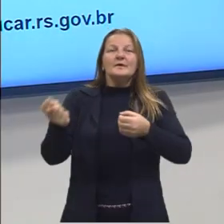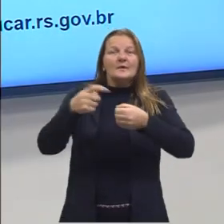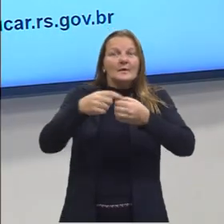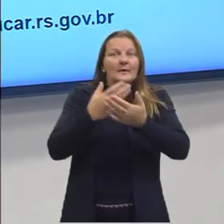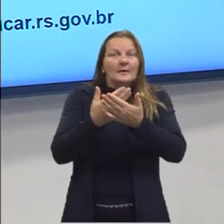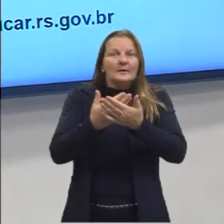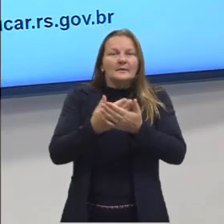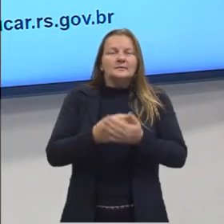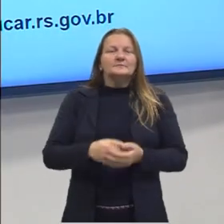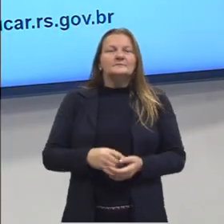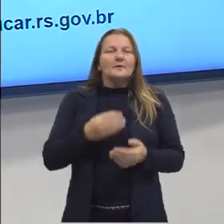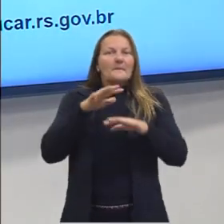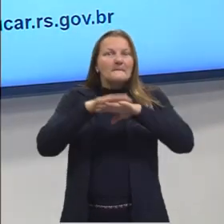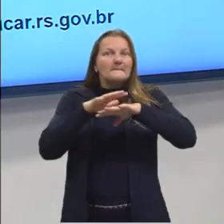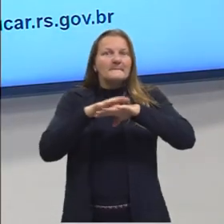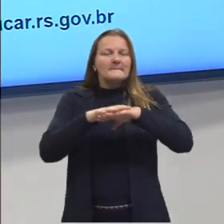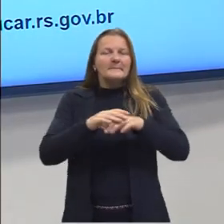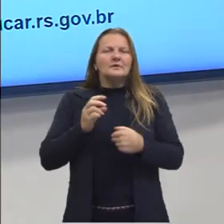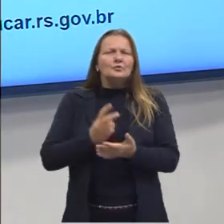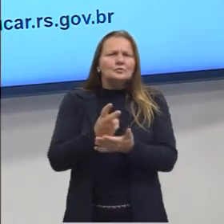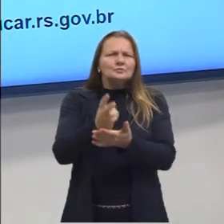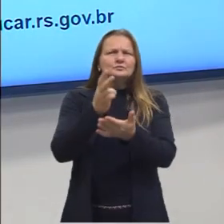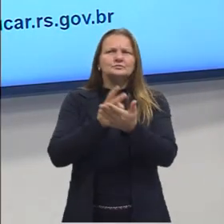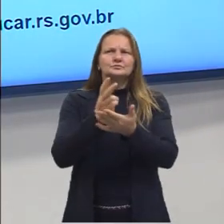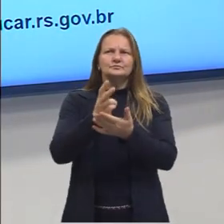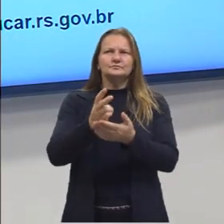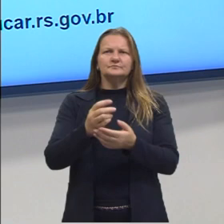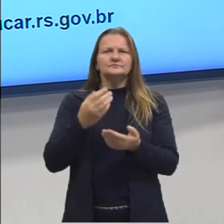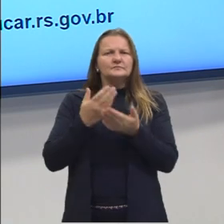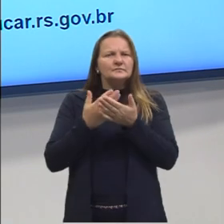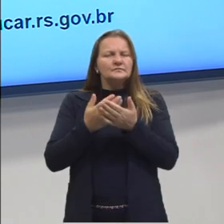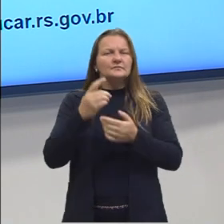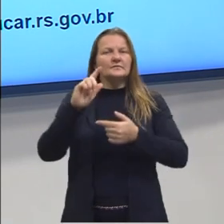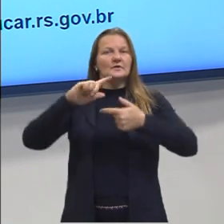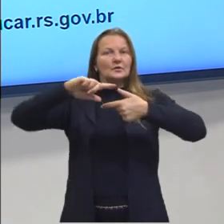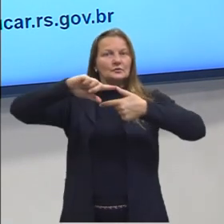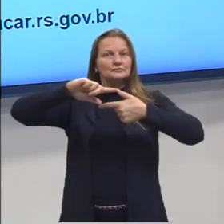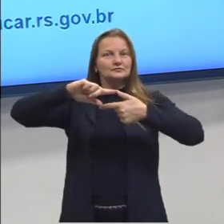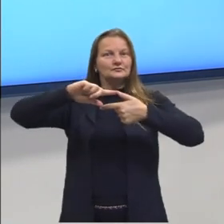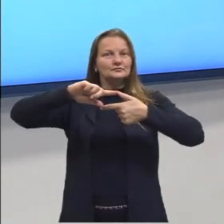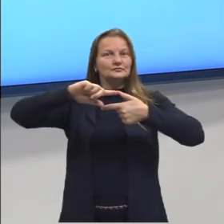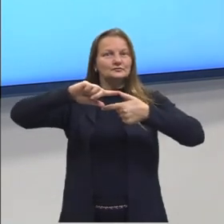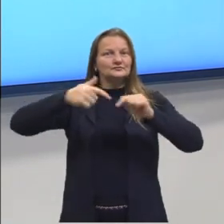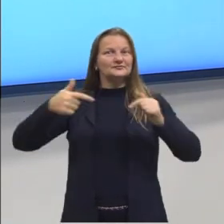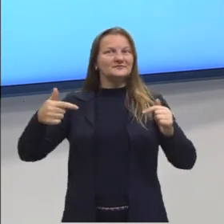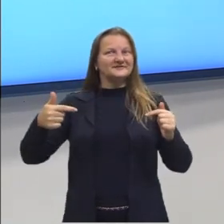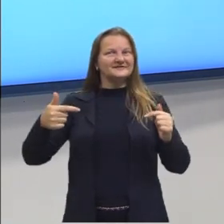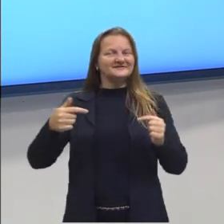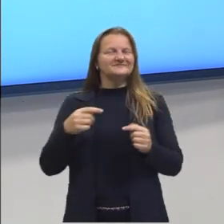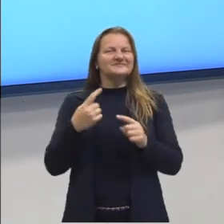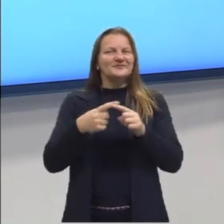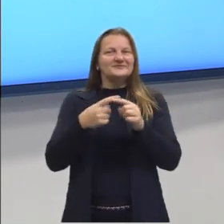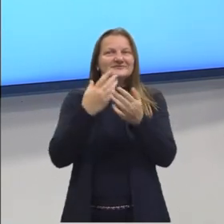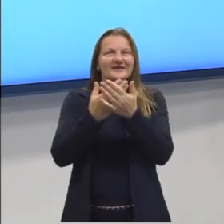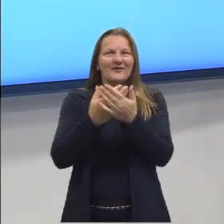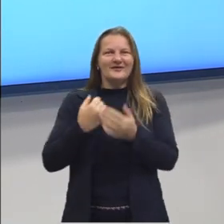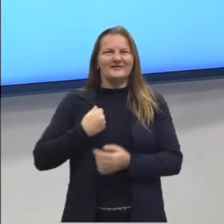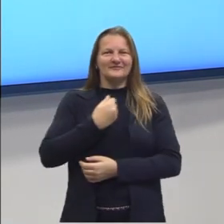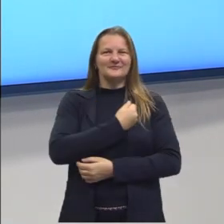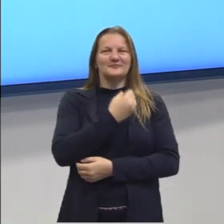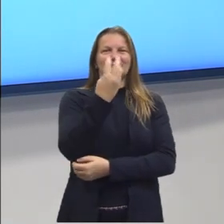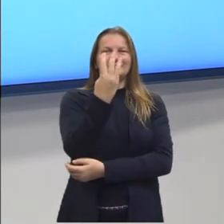aula então de matemática, dando continuidade no estudo da geometria. Hoje nós vamos para a nossa aula de número